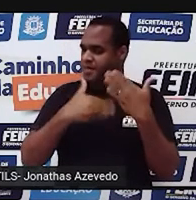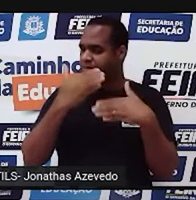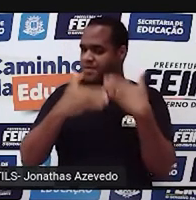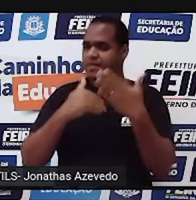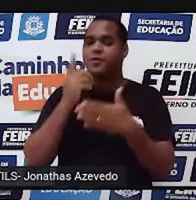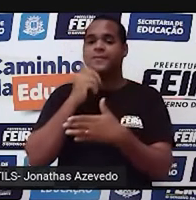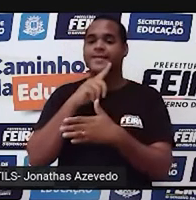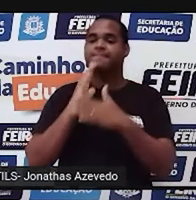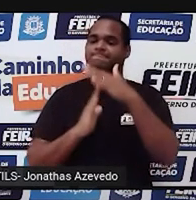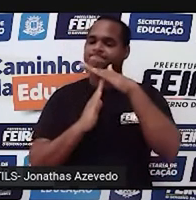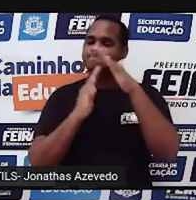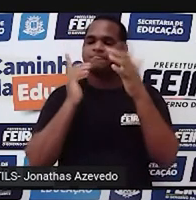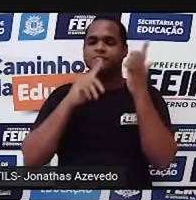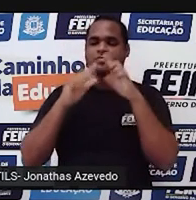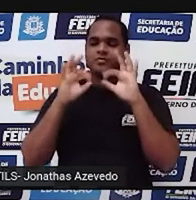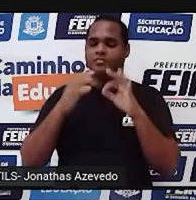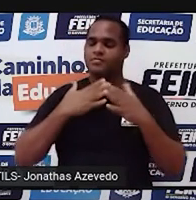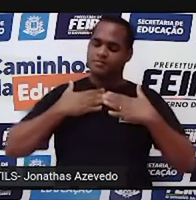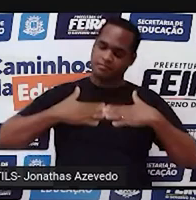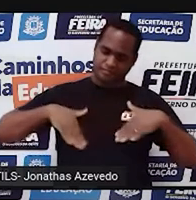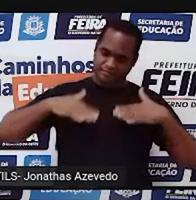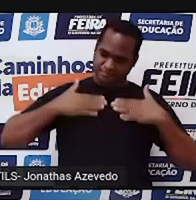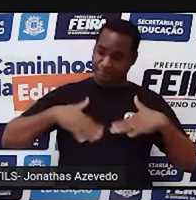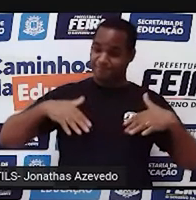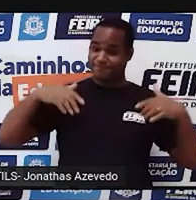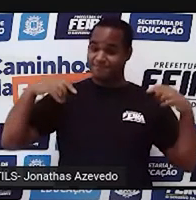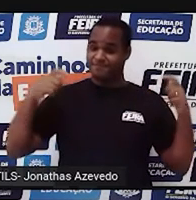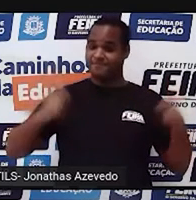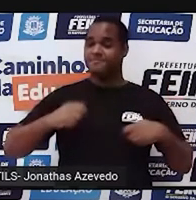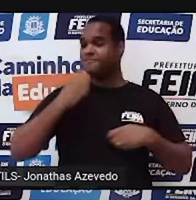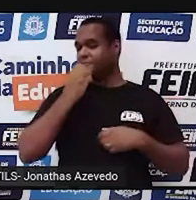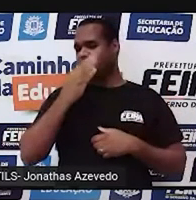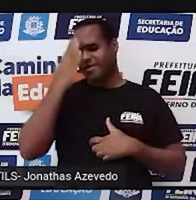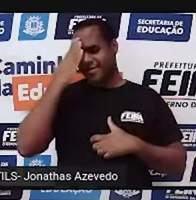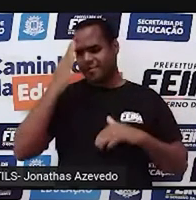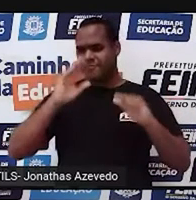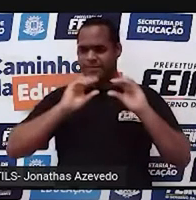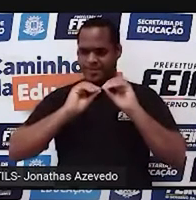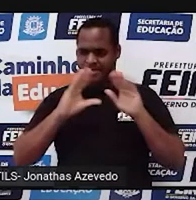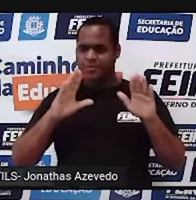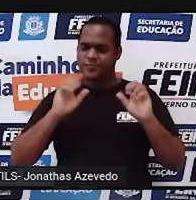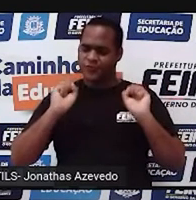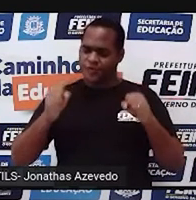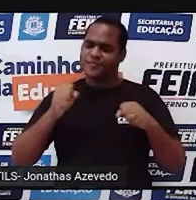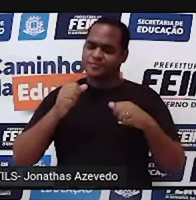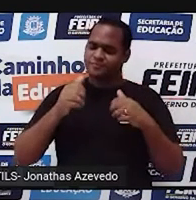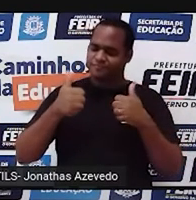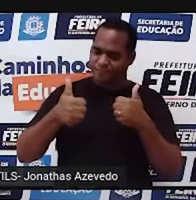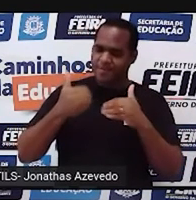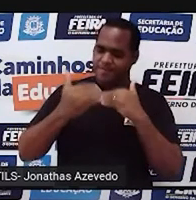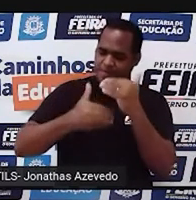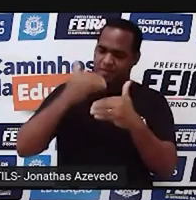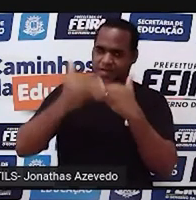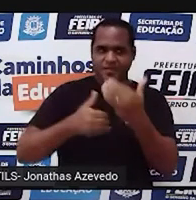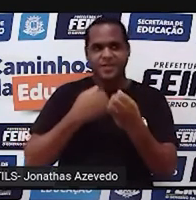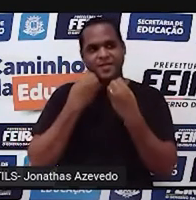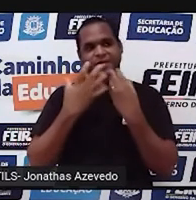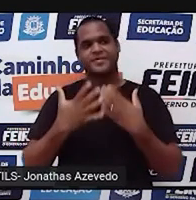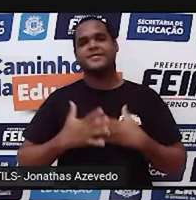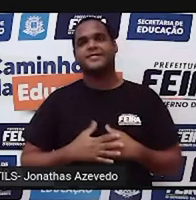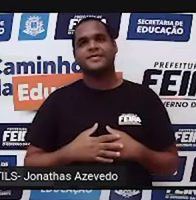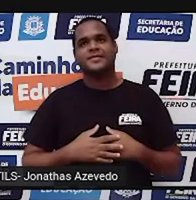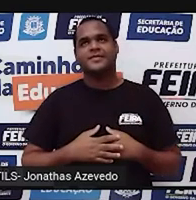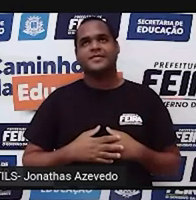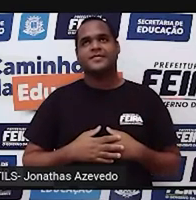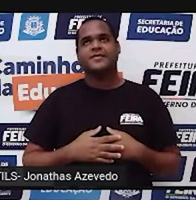topo, é isso aí, vamos devagarzinho, entendendo as coisas passo a passo, tá bom? Beleza? Vem